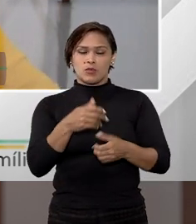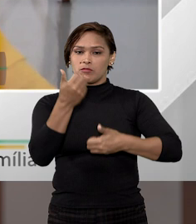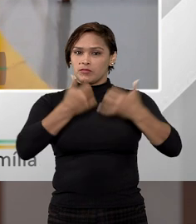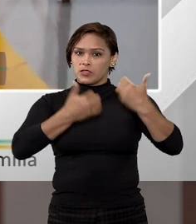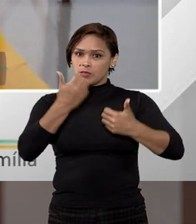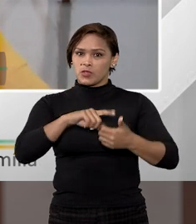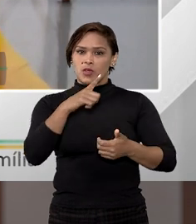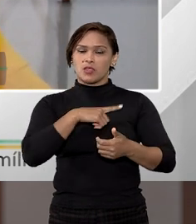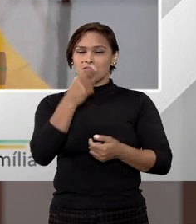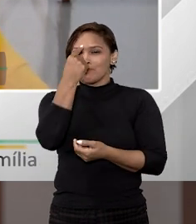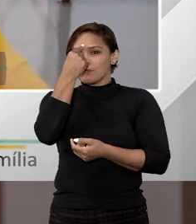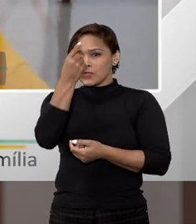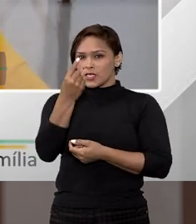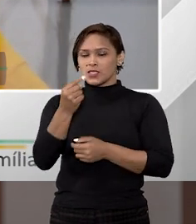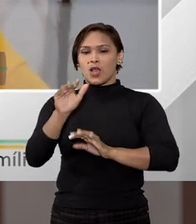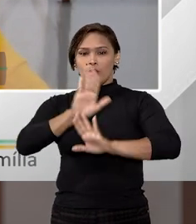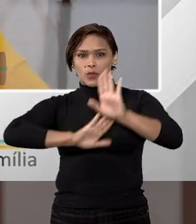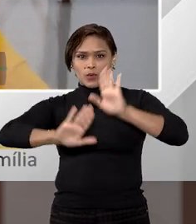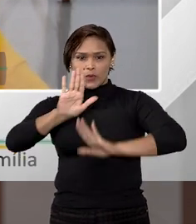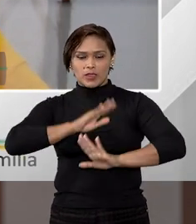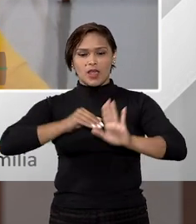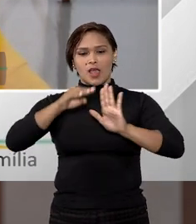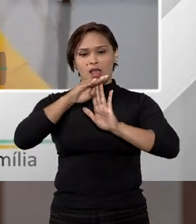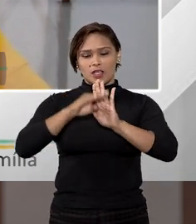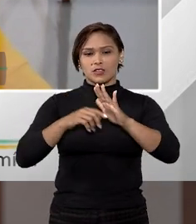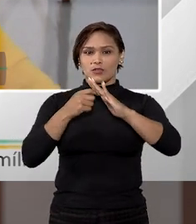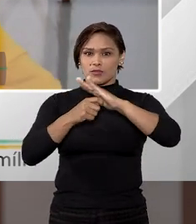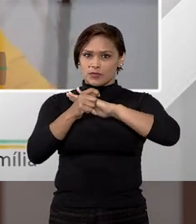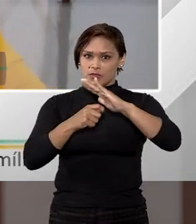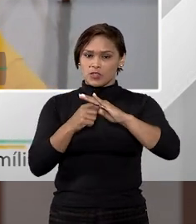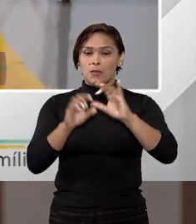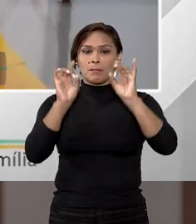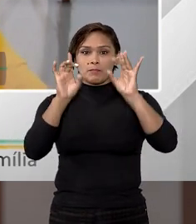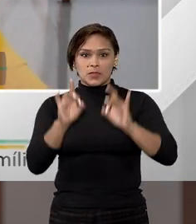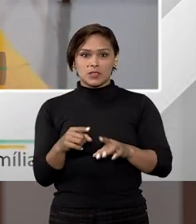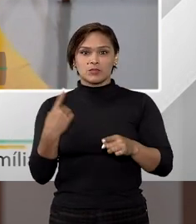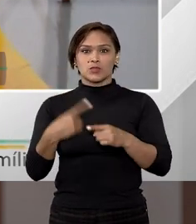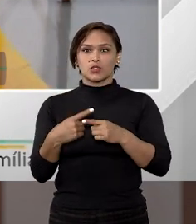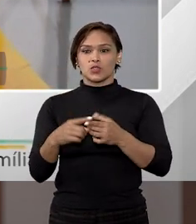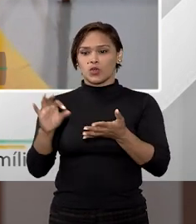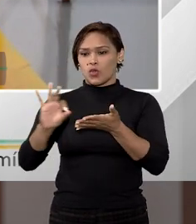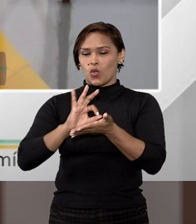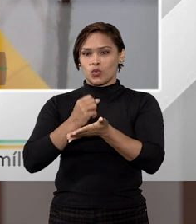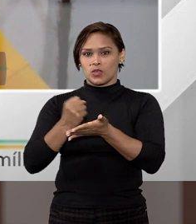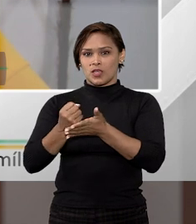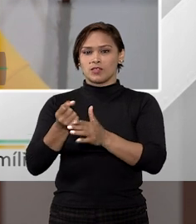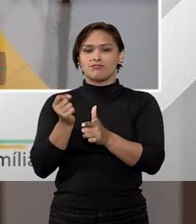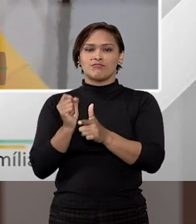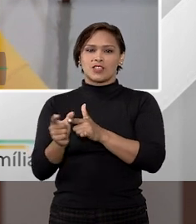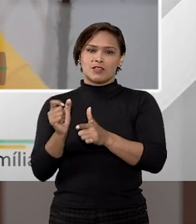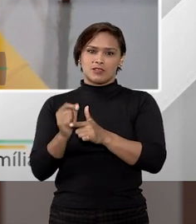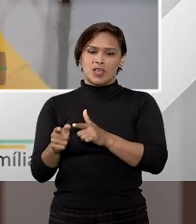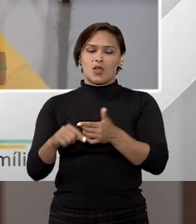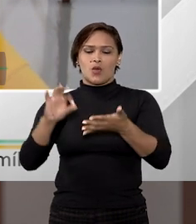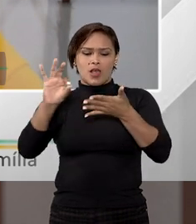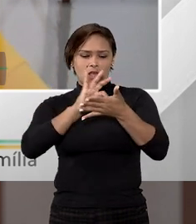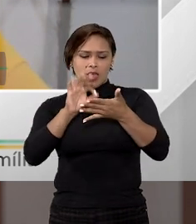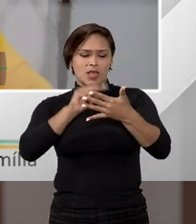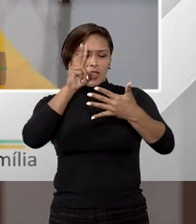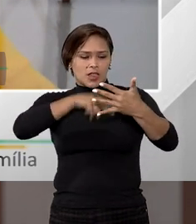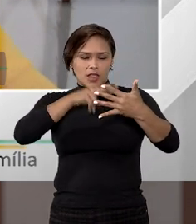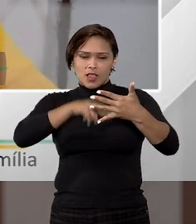Benck falou, tem que se pensar, toma cuidado se você for ser um fiador, principalmente, contato de locação, tem que ler o